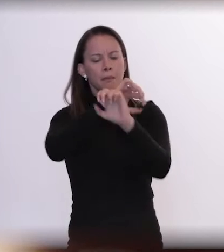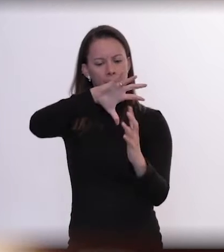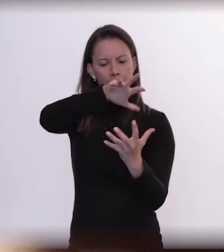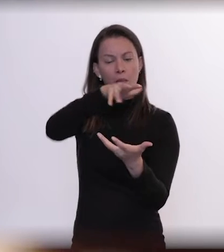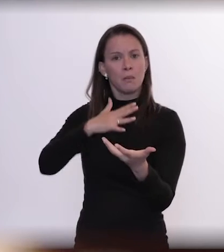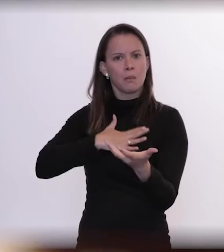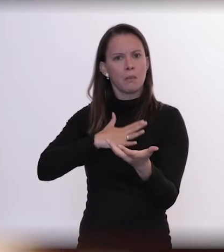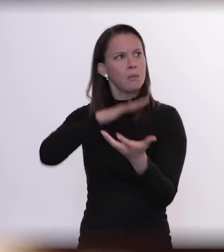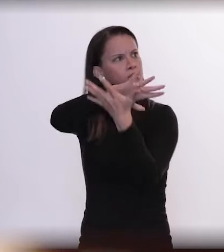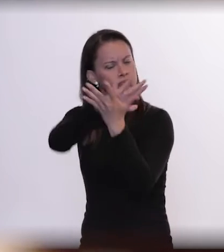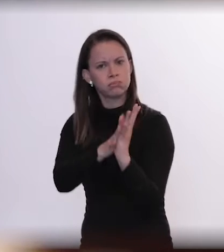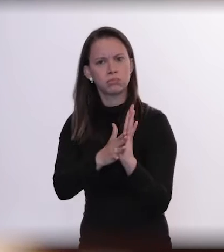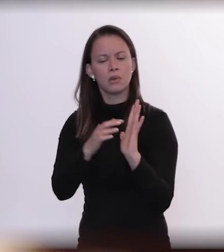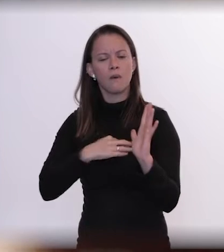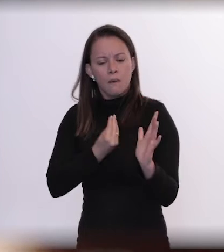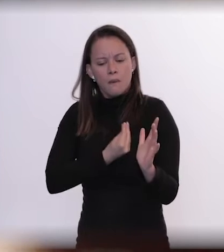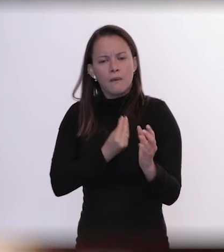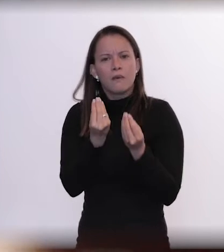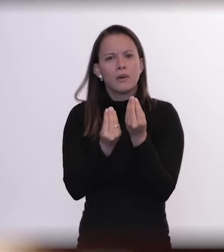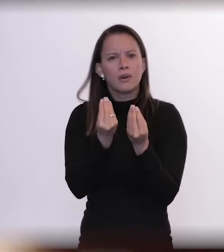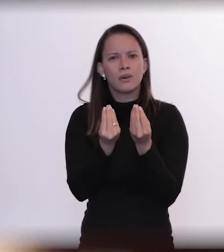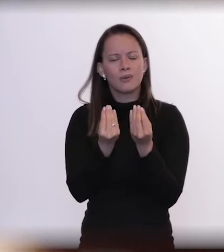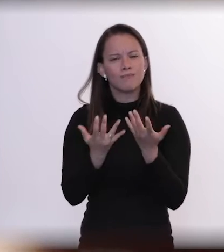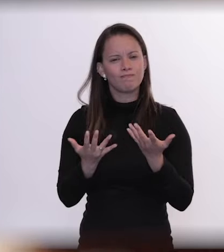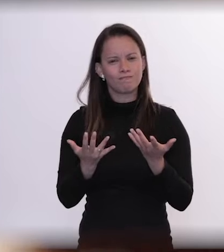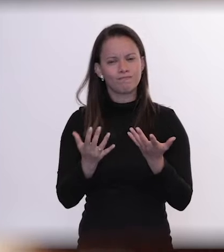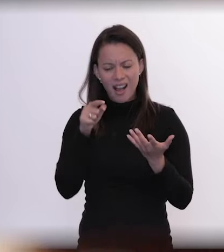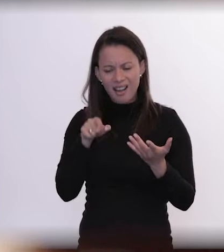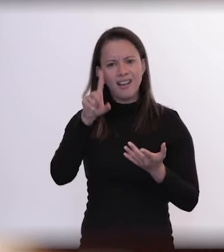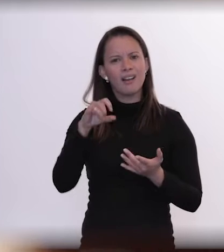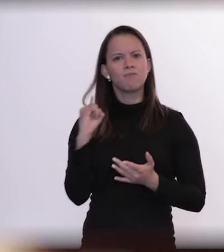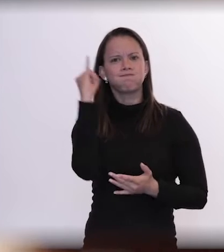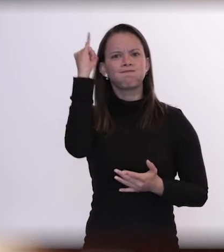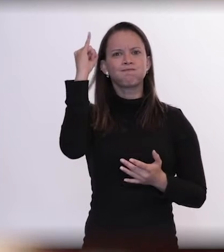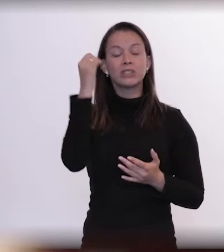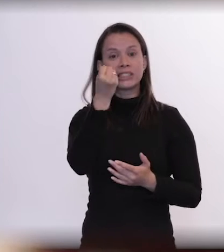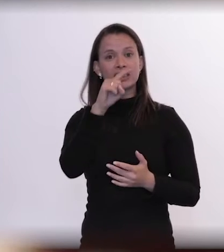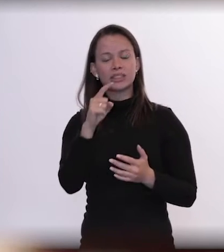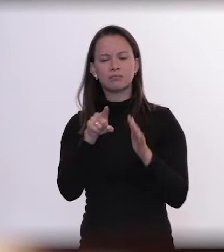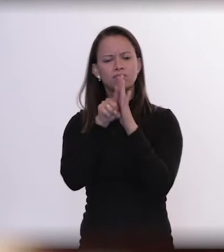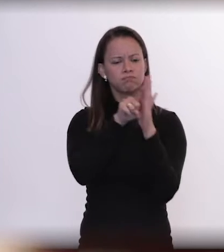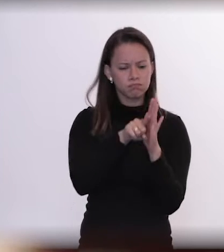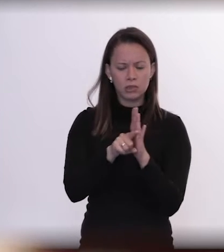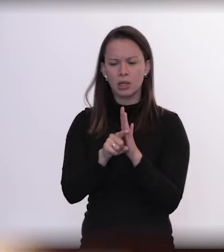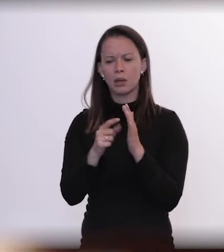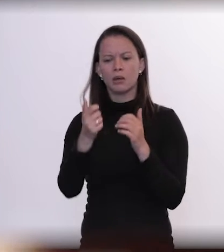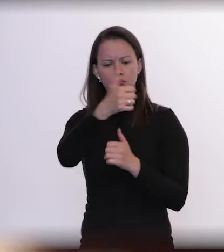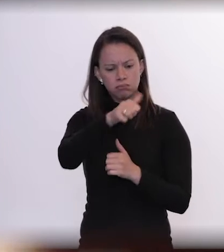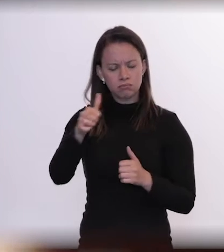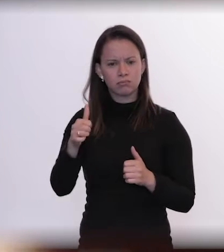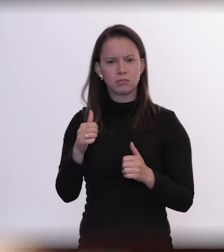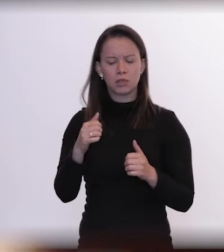Isso não é de forma nenhuma pouca coisa, e qualquer análise que a gente fizer do aumento do número de suicídios, no geral,